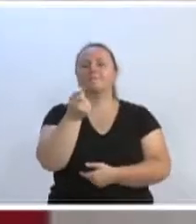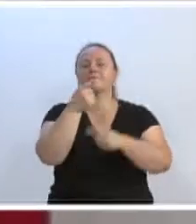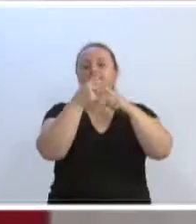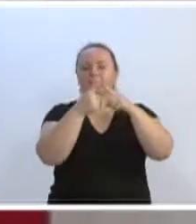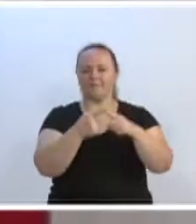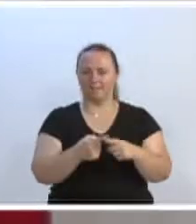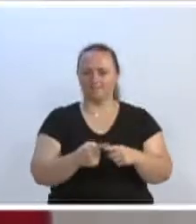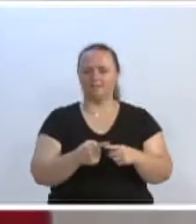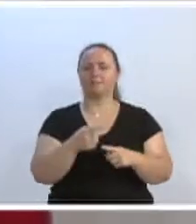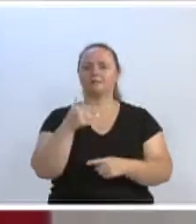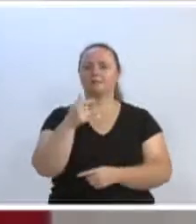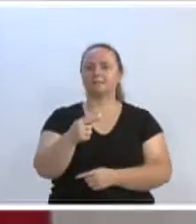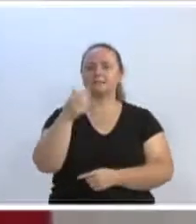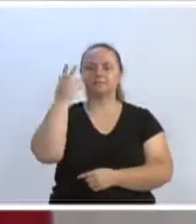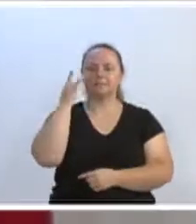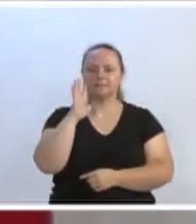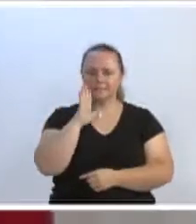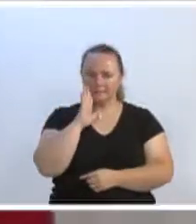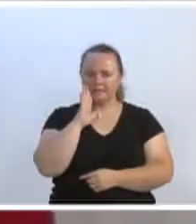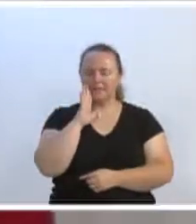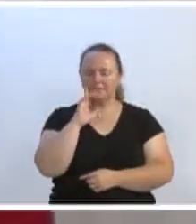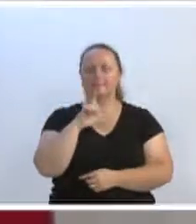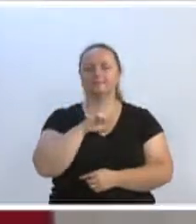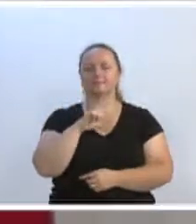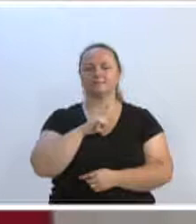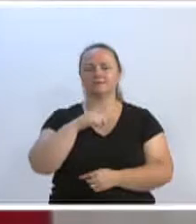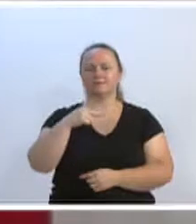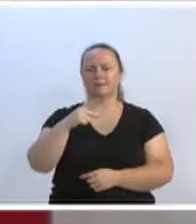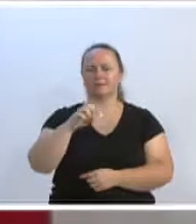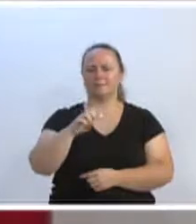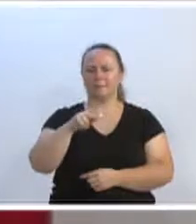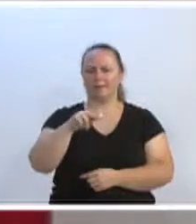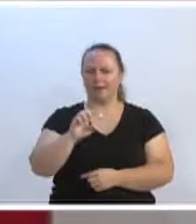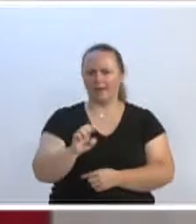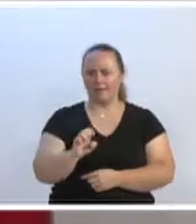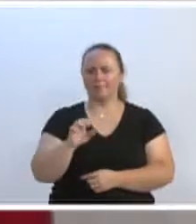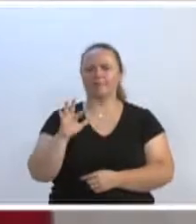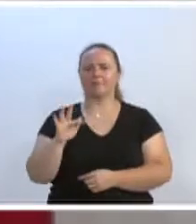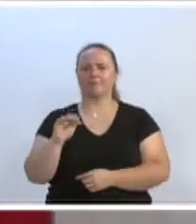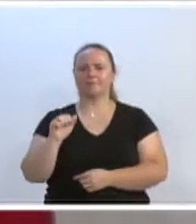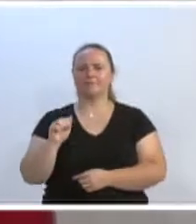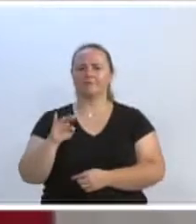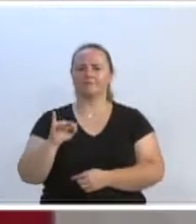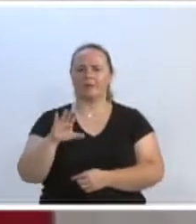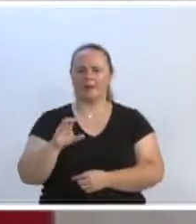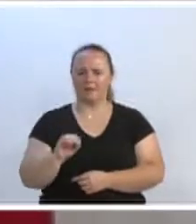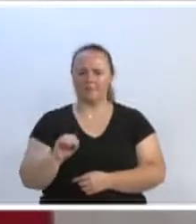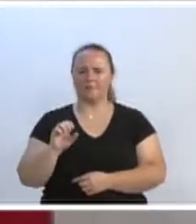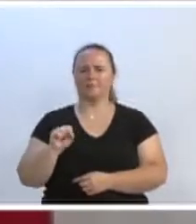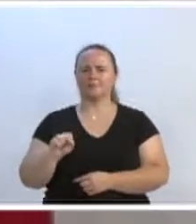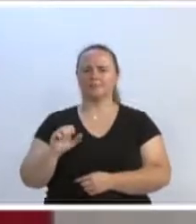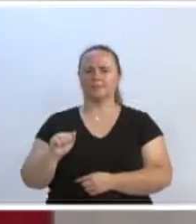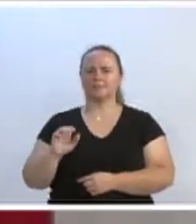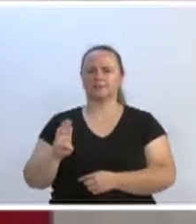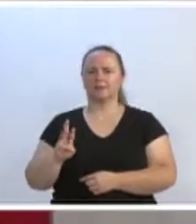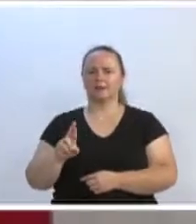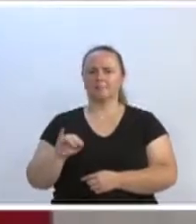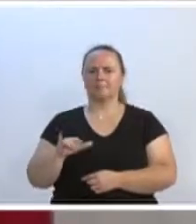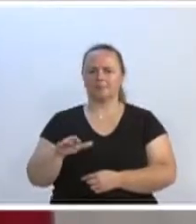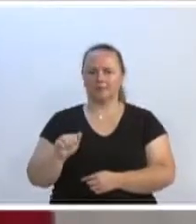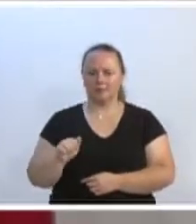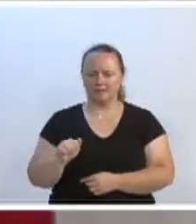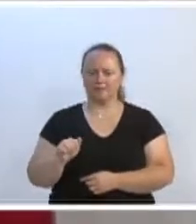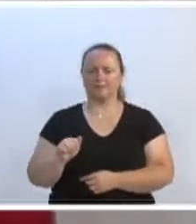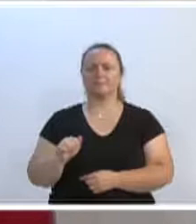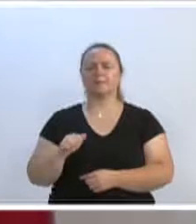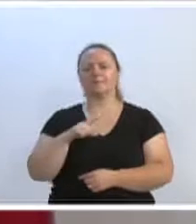sete dias, em nome do nosso querido Pepe Cedrez, Fábio Rostert, Sabrina Martendal, Sabrina Moura